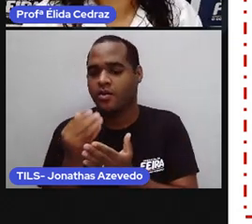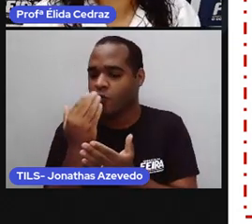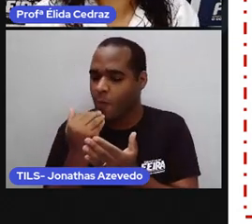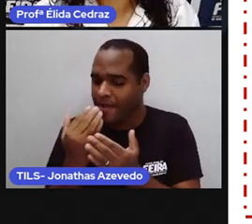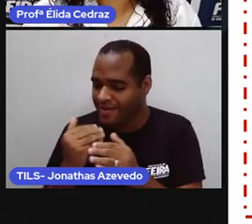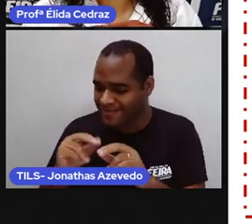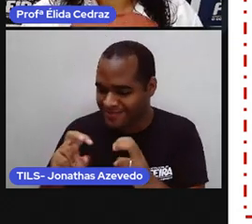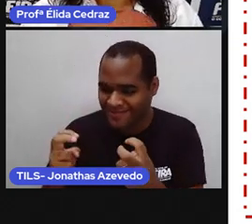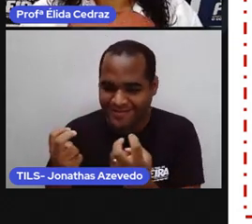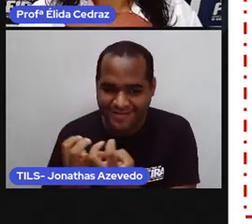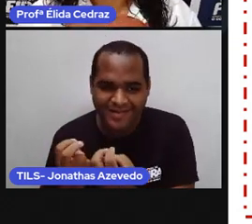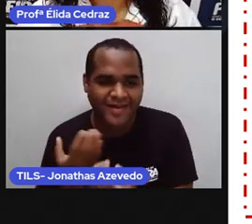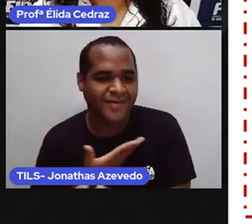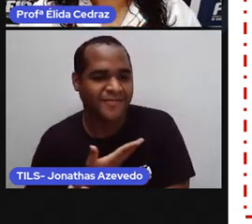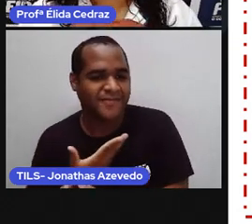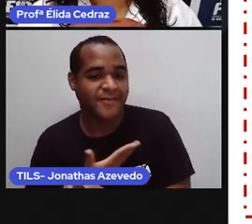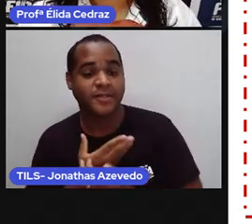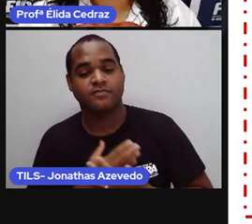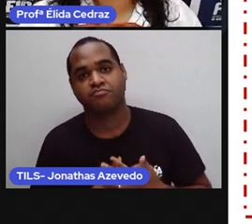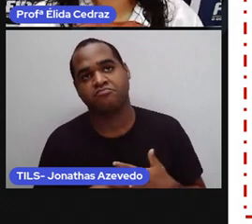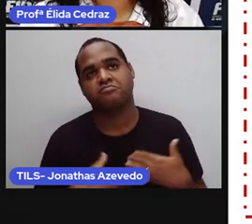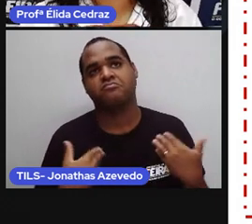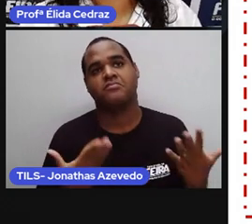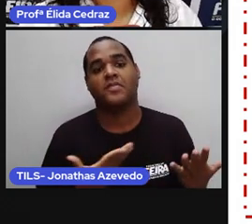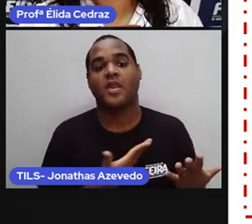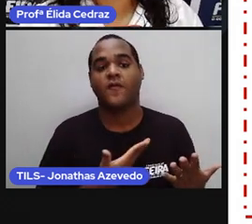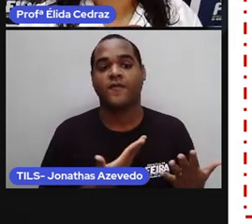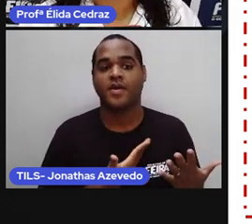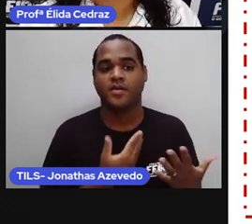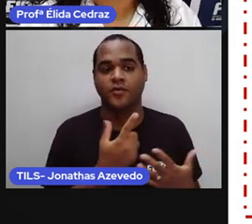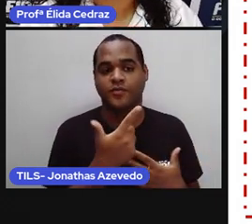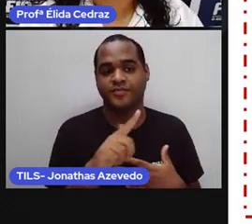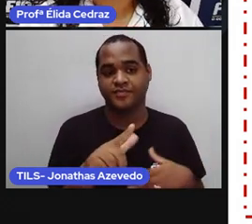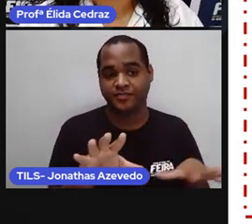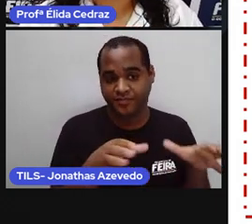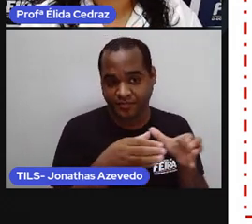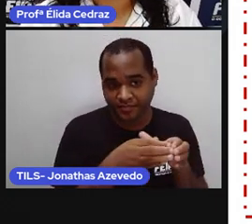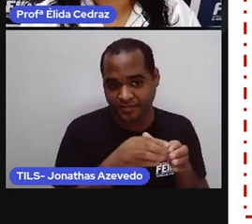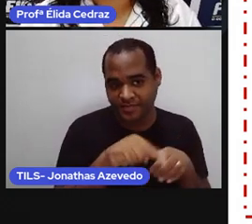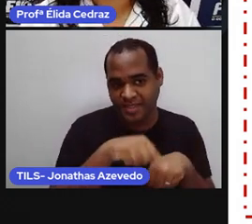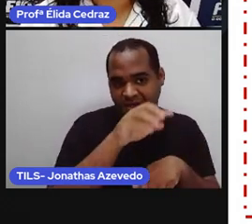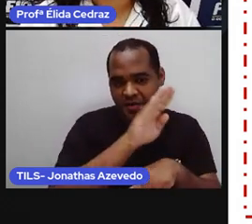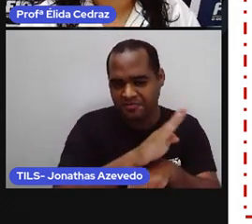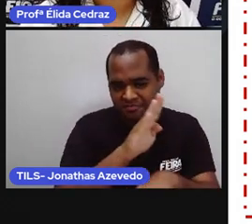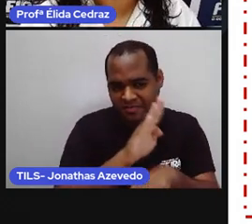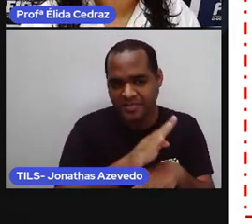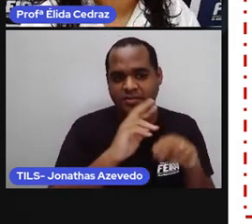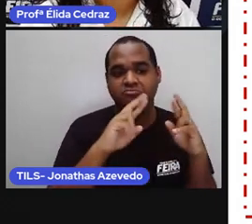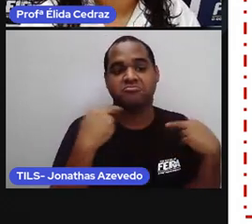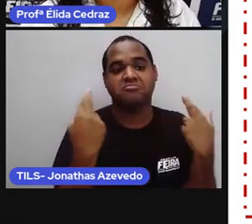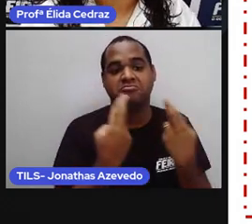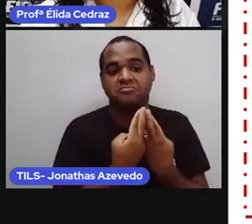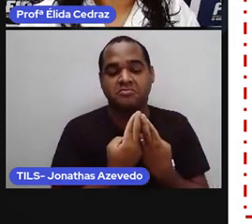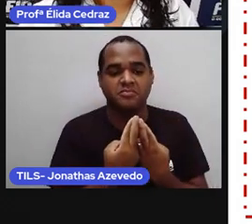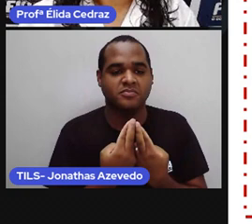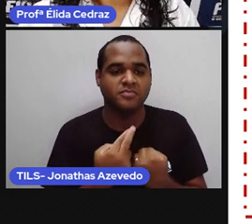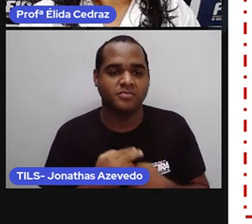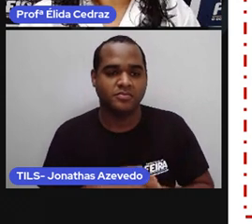com os amigos? Um convite da associação de bairro para participar de alguma reunião?